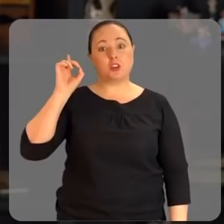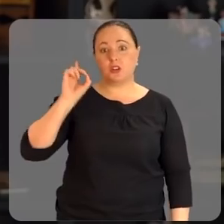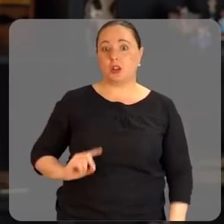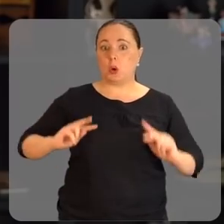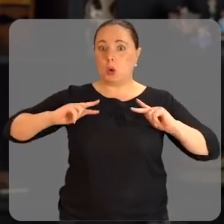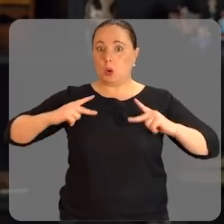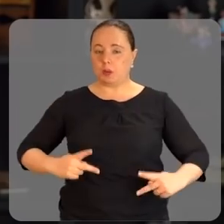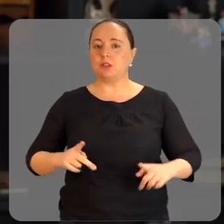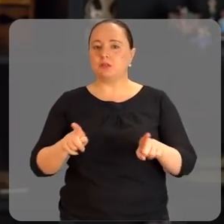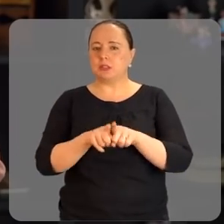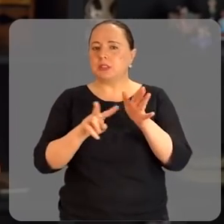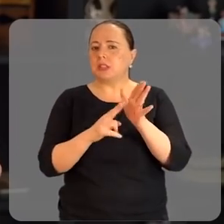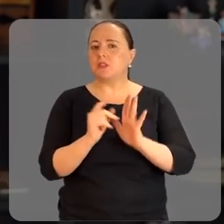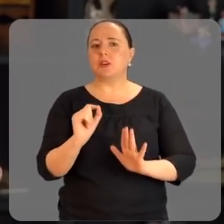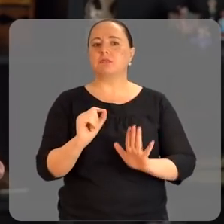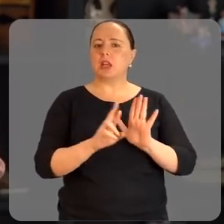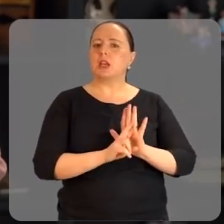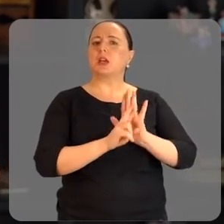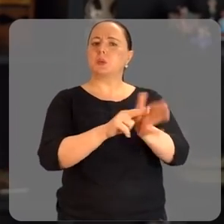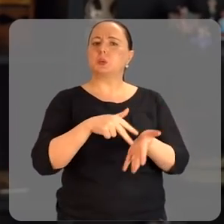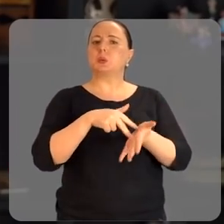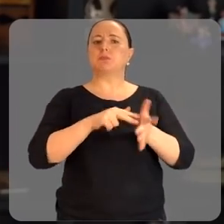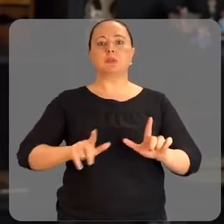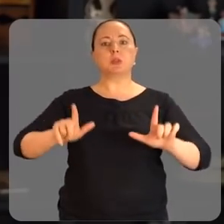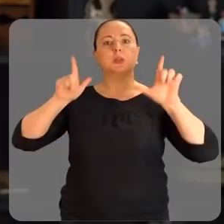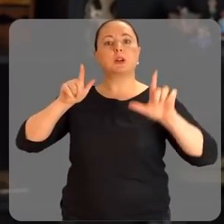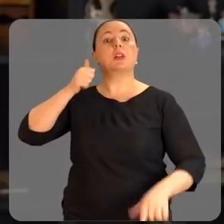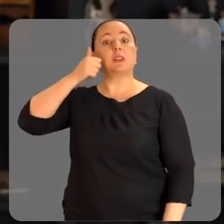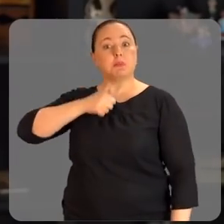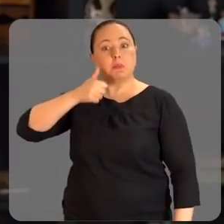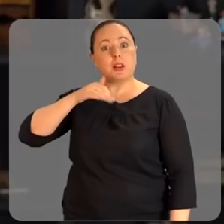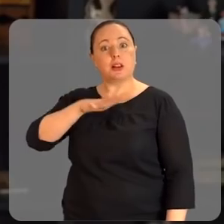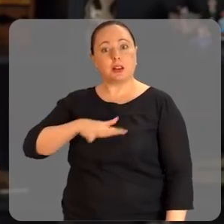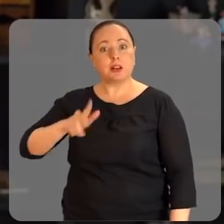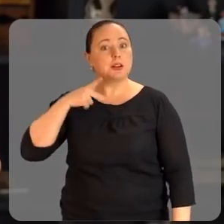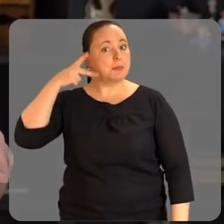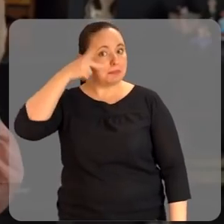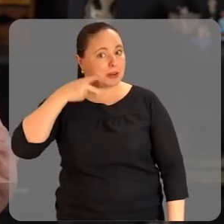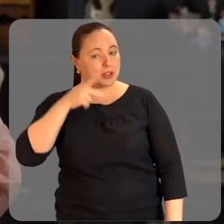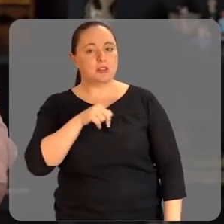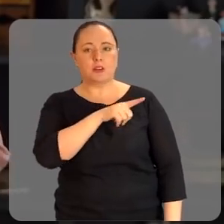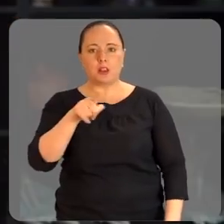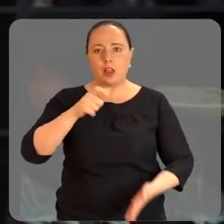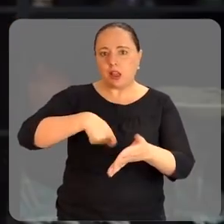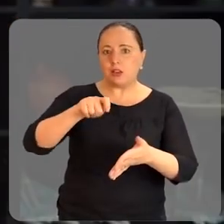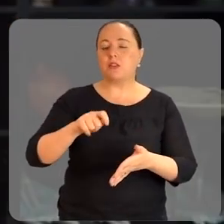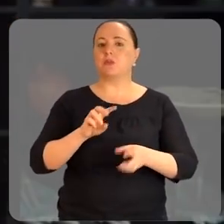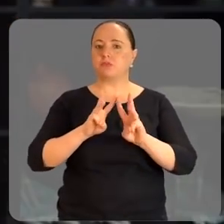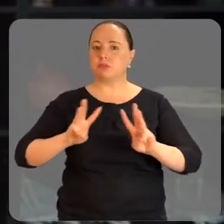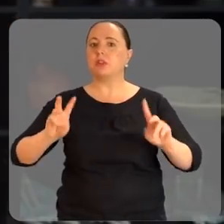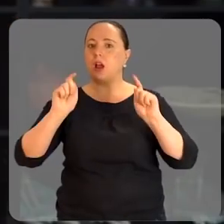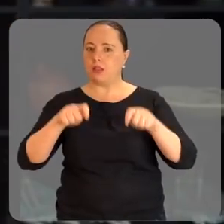direitos humanos incluem também a representatividade das mulheres na política. Se inscrevam aqui, ó,